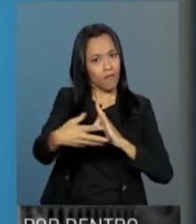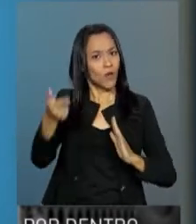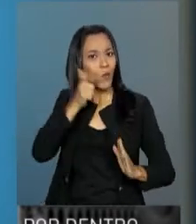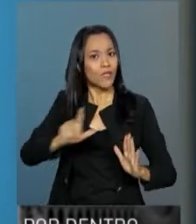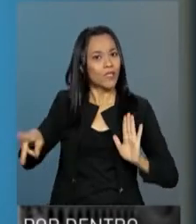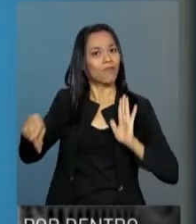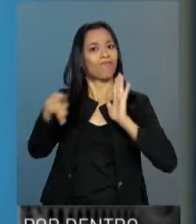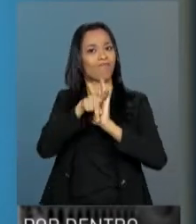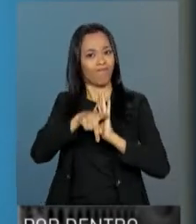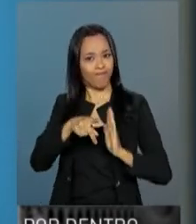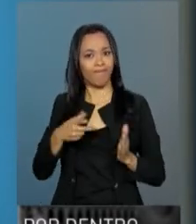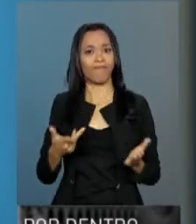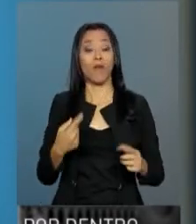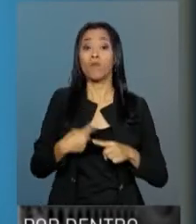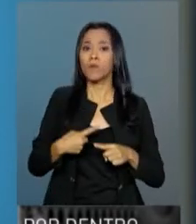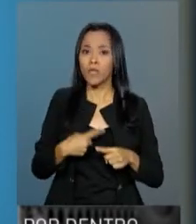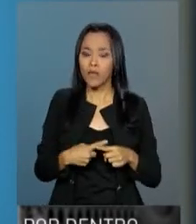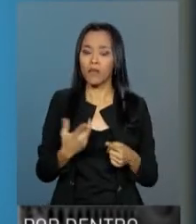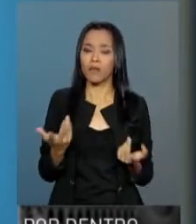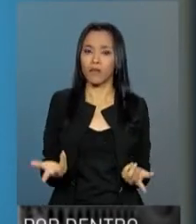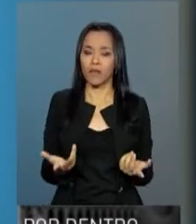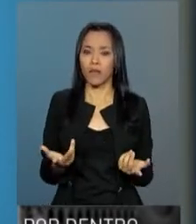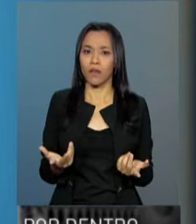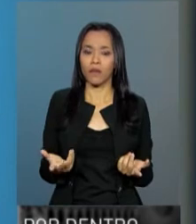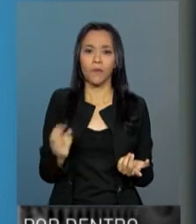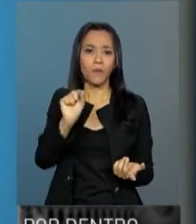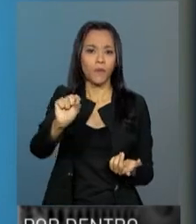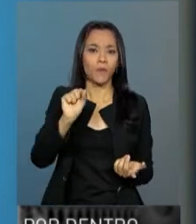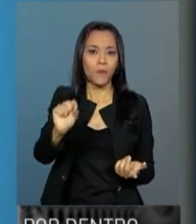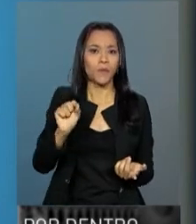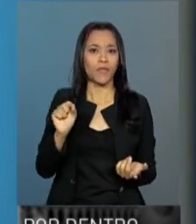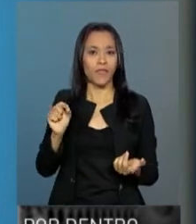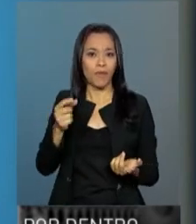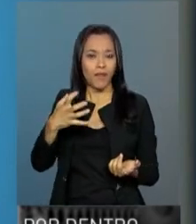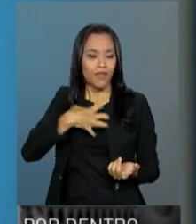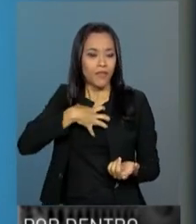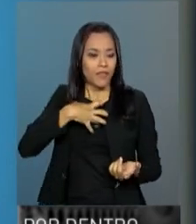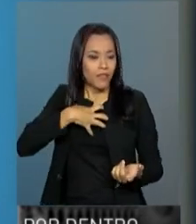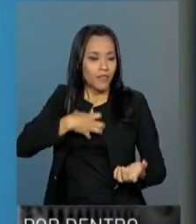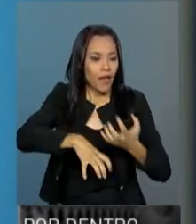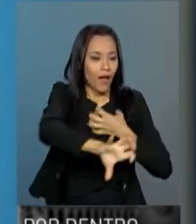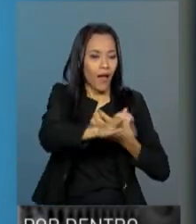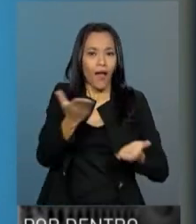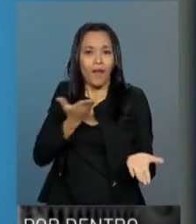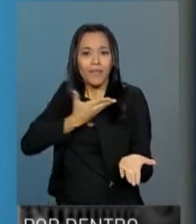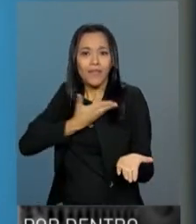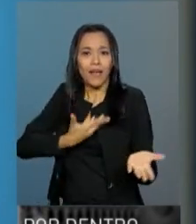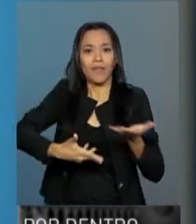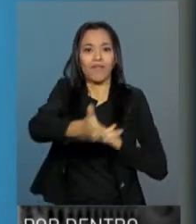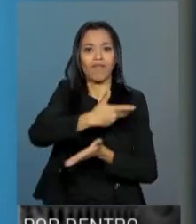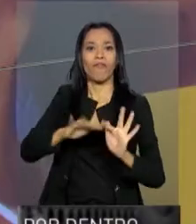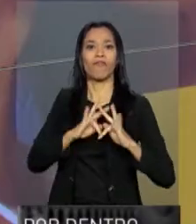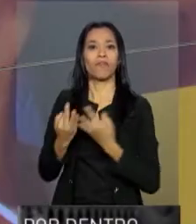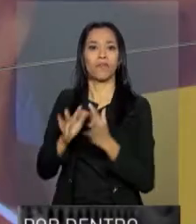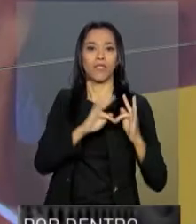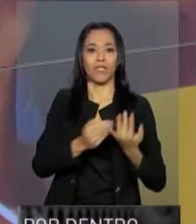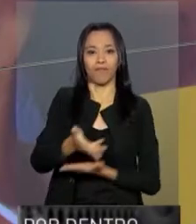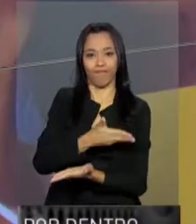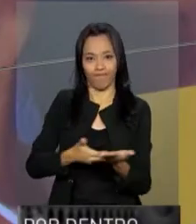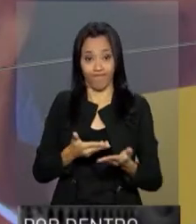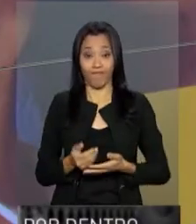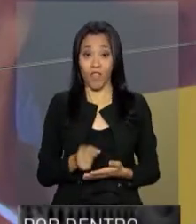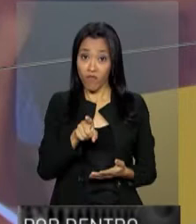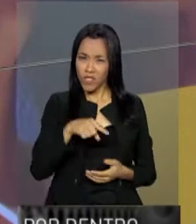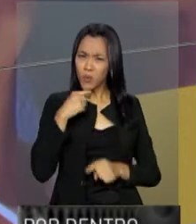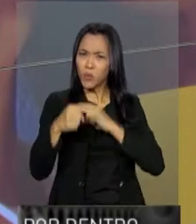conseguiram conquistar, porque eles estarão cobertos pelas relações de amizade entre as famílias. E